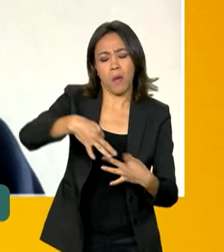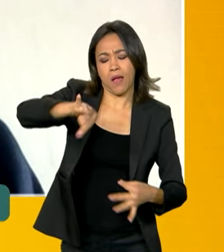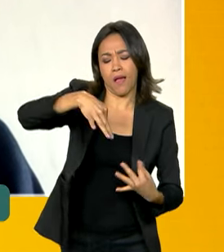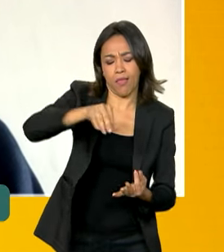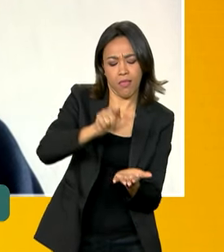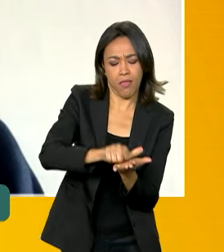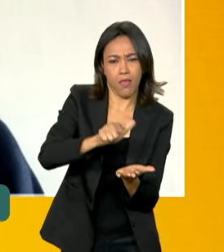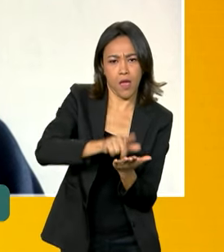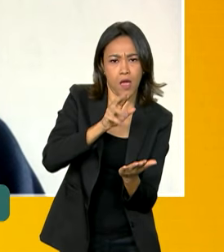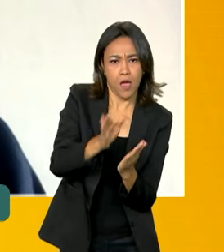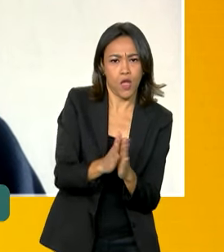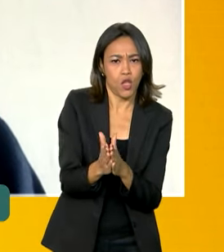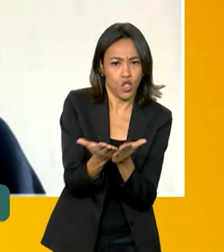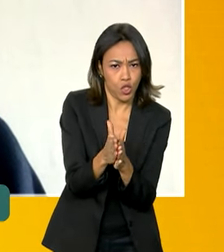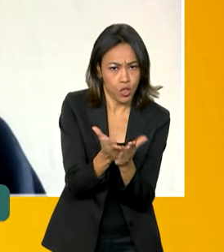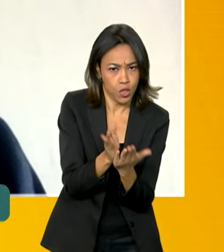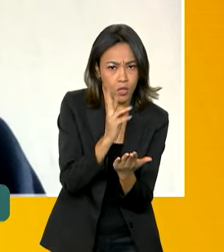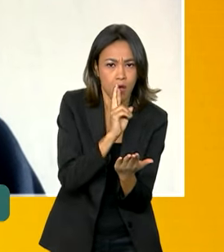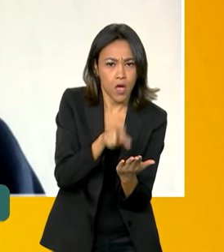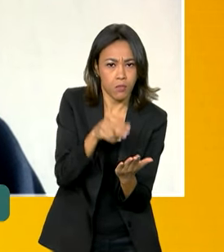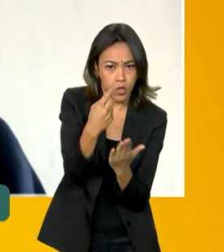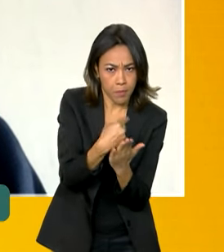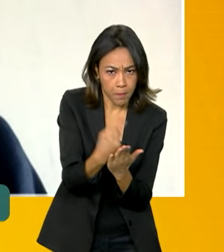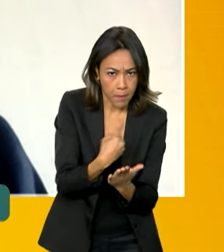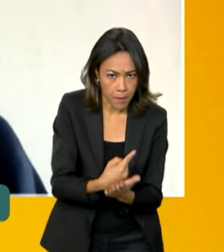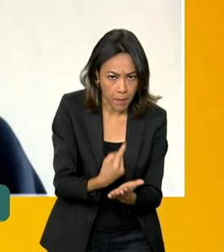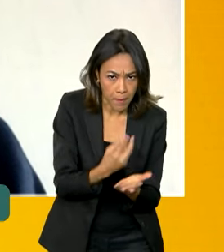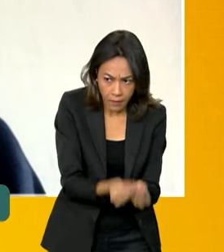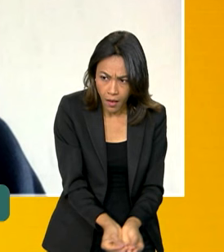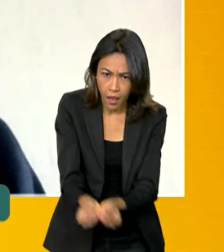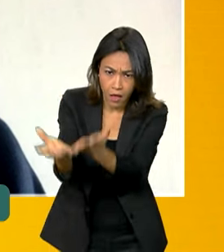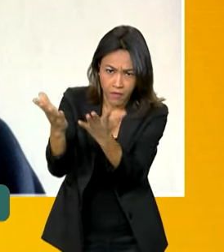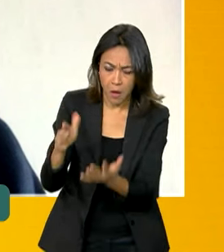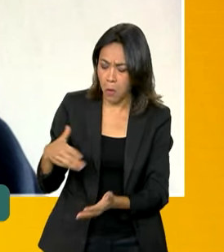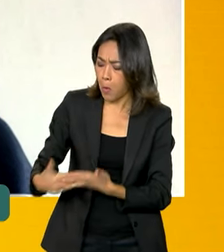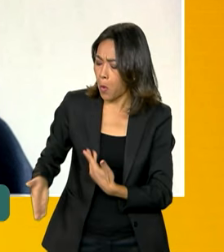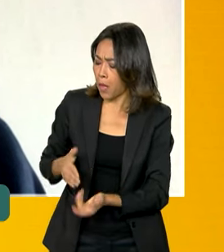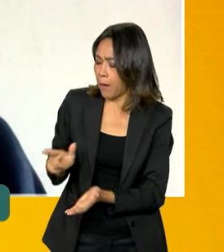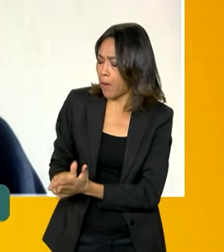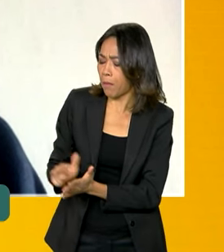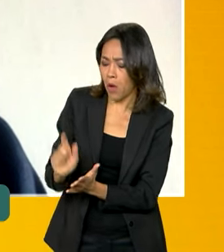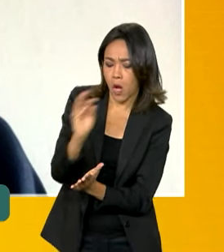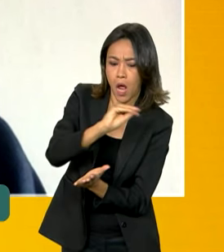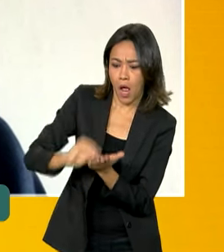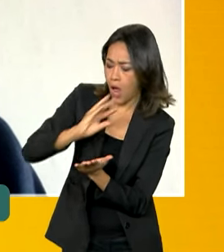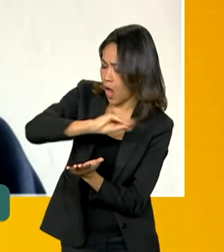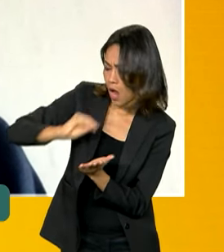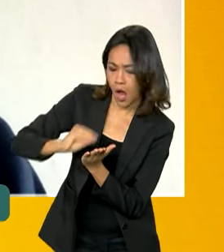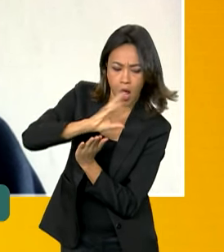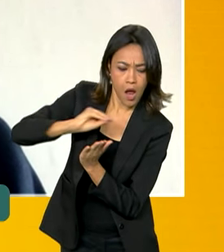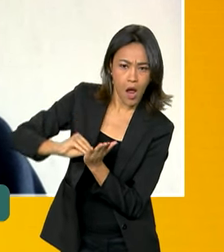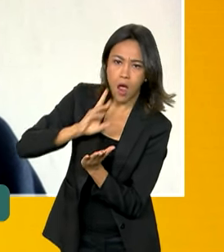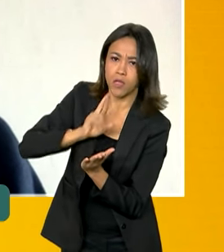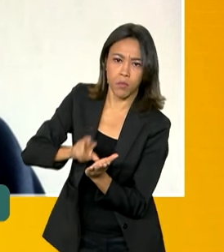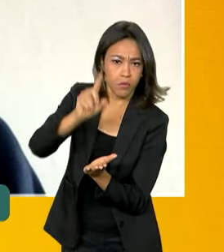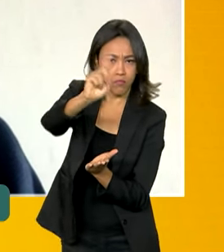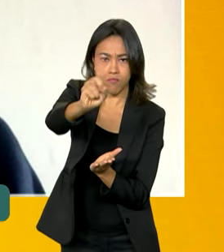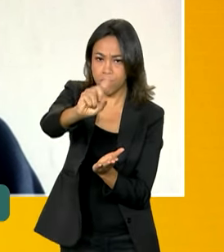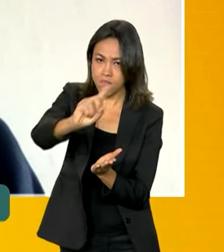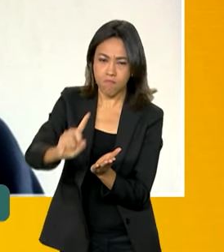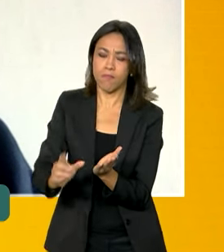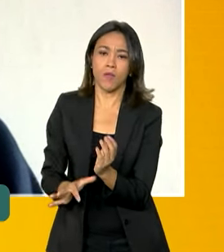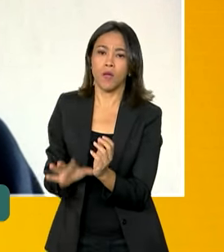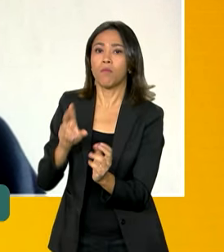caderno de prova e nem com anotações feitas em qualquer tipo de papel das suas respostas. Por motivo de